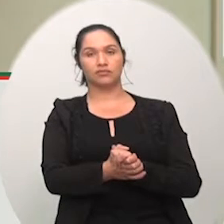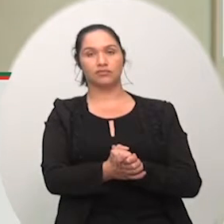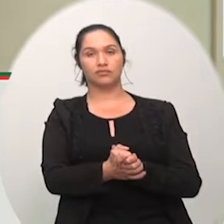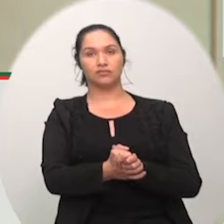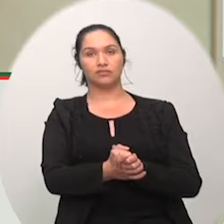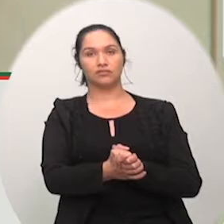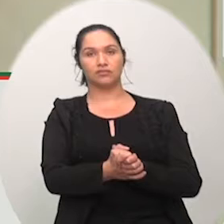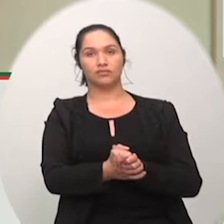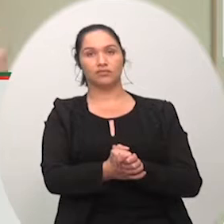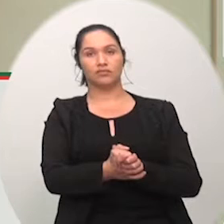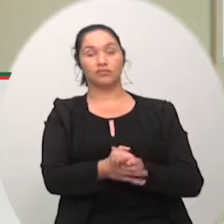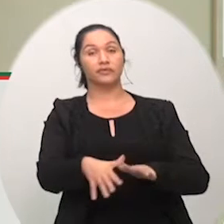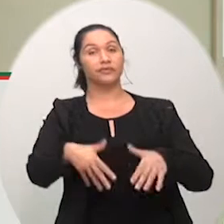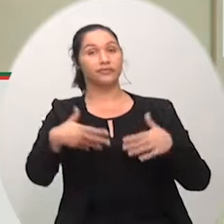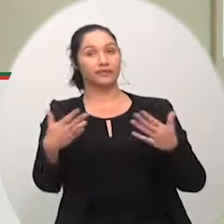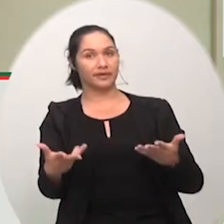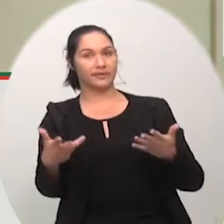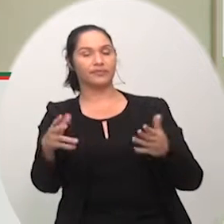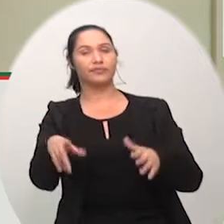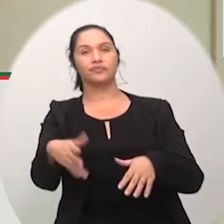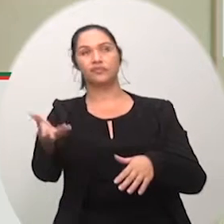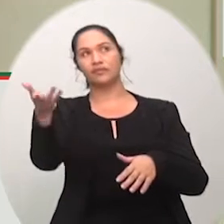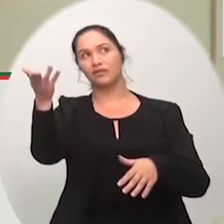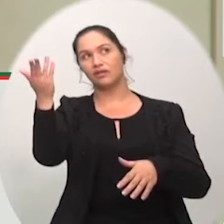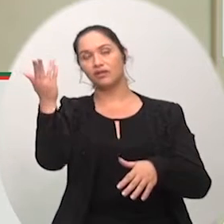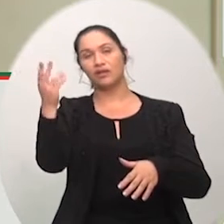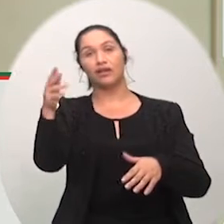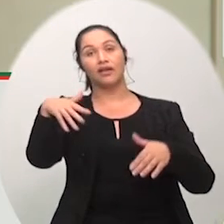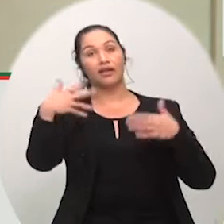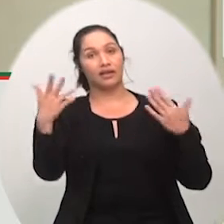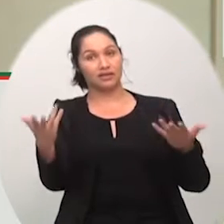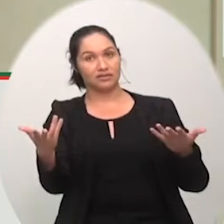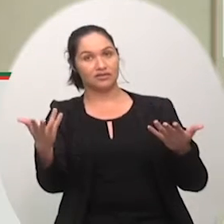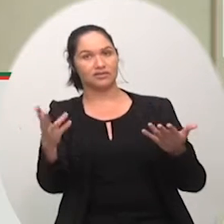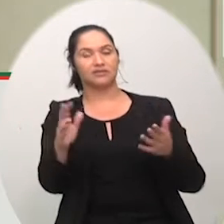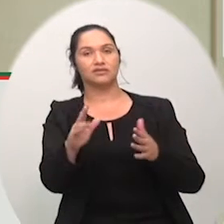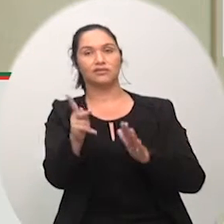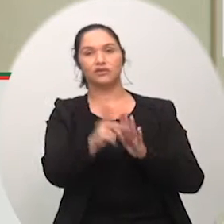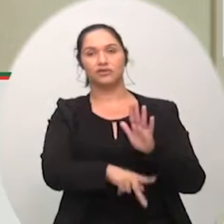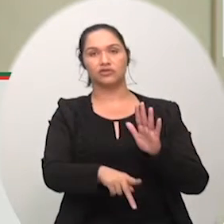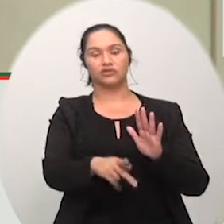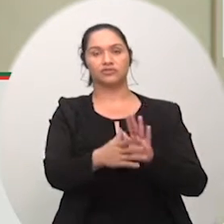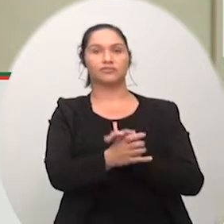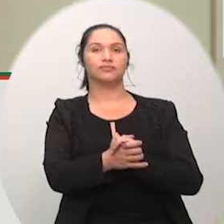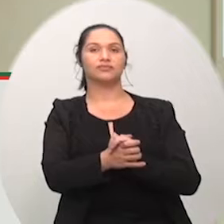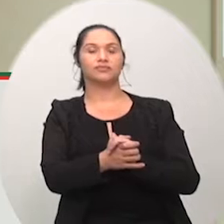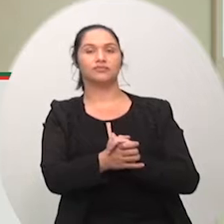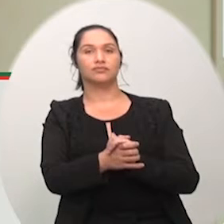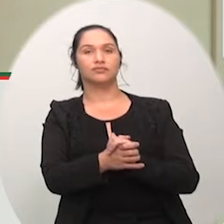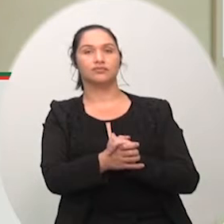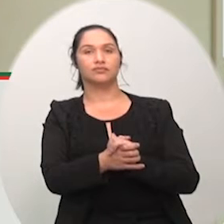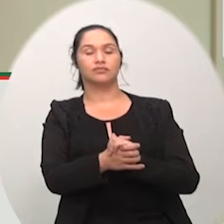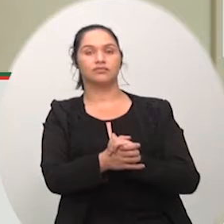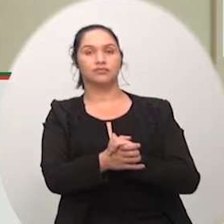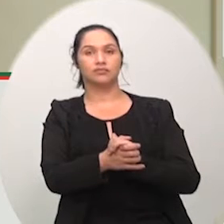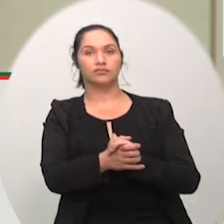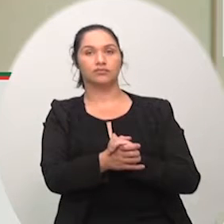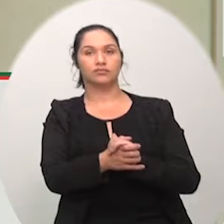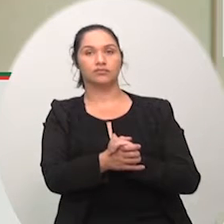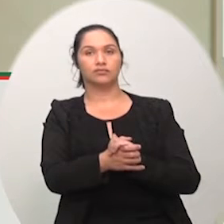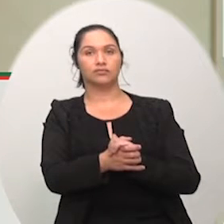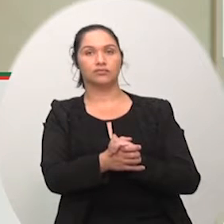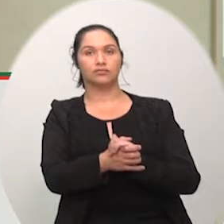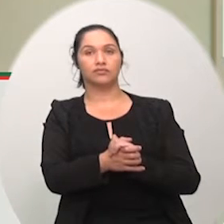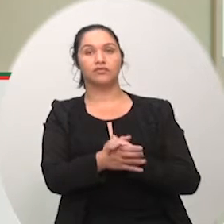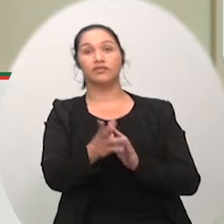tempo naquela época continua a nossa frente já implantando esse sistema lá o projeto vai mais além fala quando